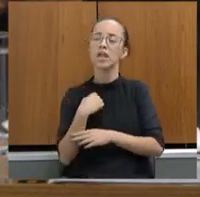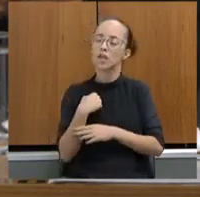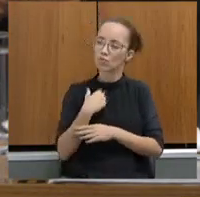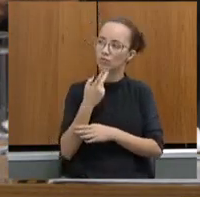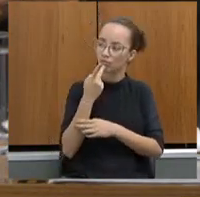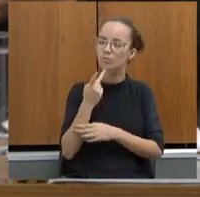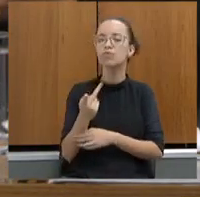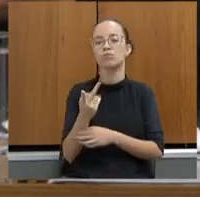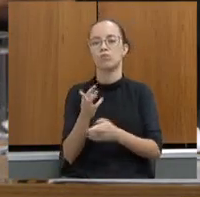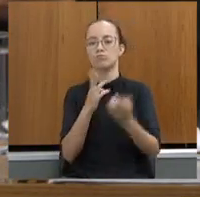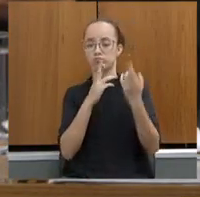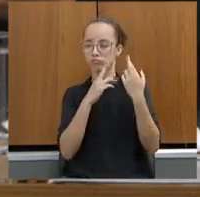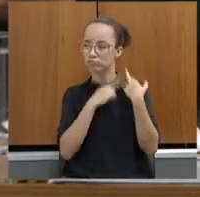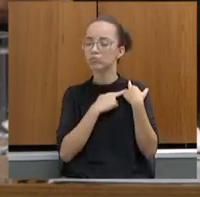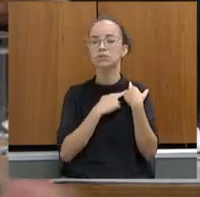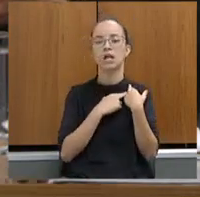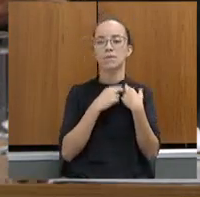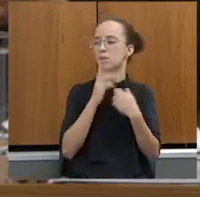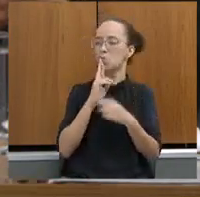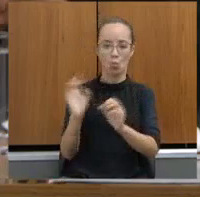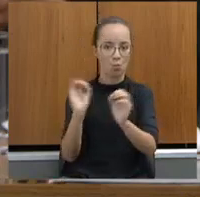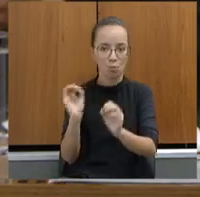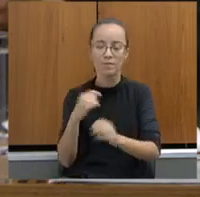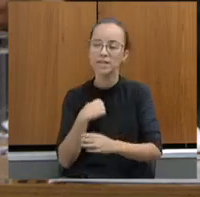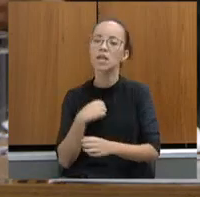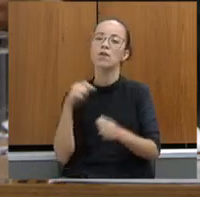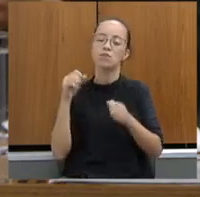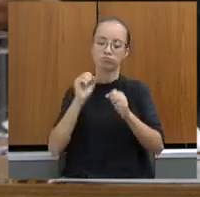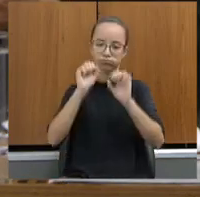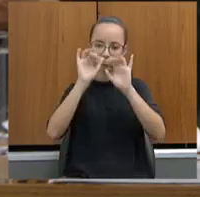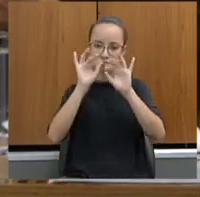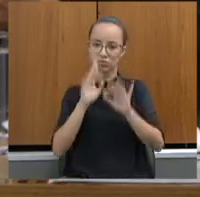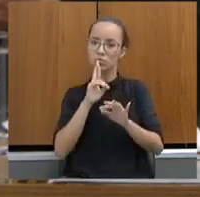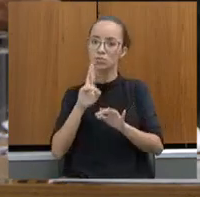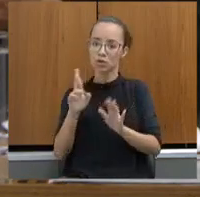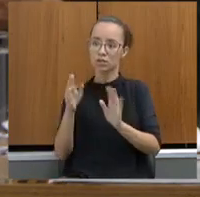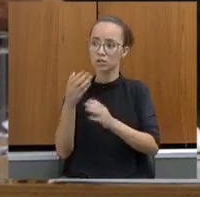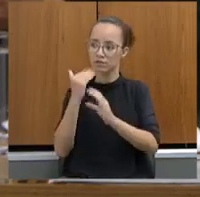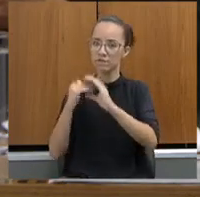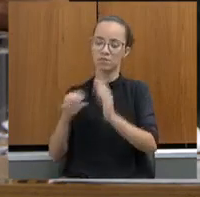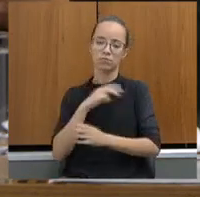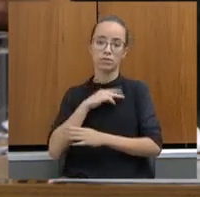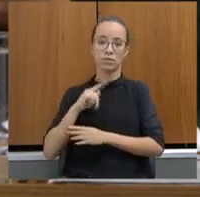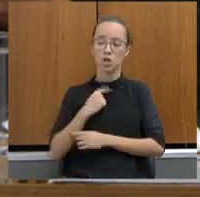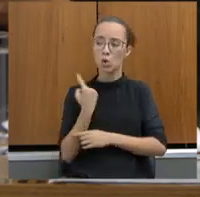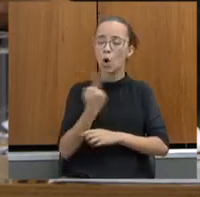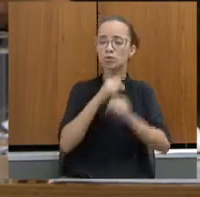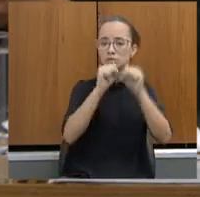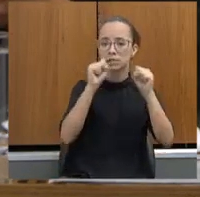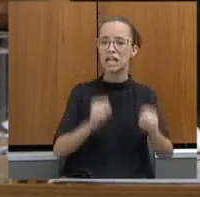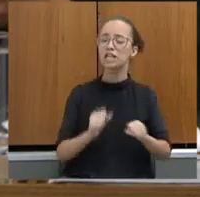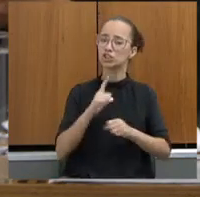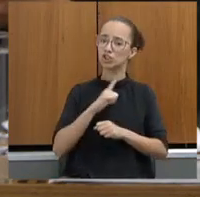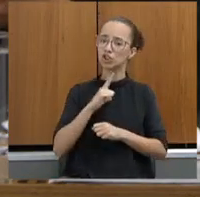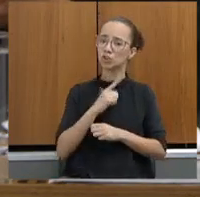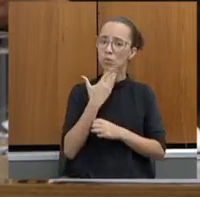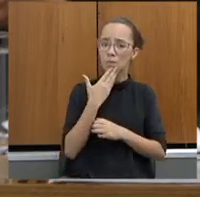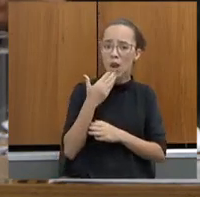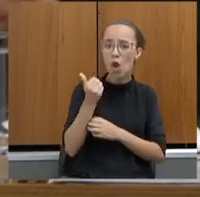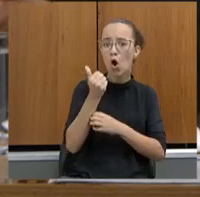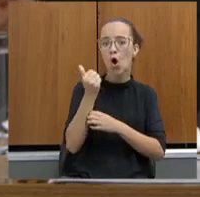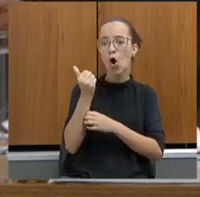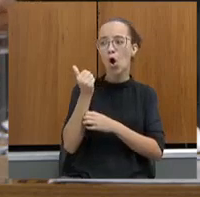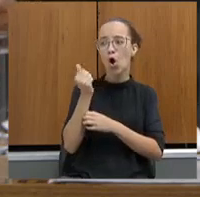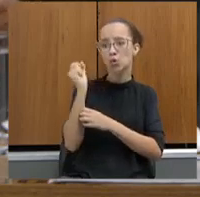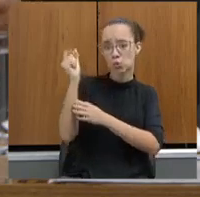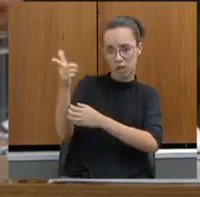pedi que os diretores não respondessem e eu fiz a resposta ao Ministério Público dizendo que nós, do sistema, tínhamos uma condição melhor do que o Ministério Público de